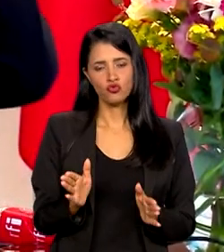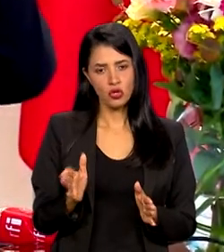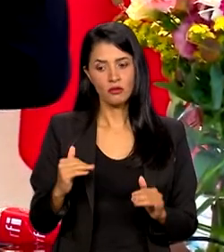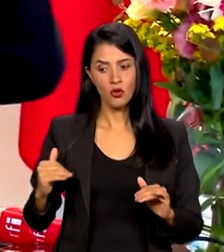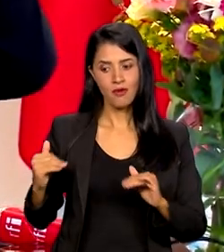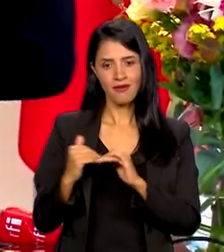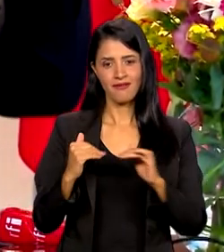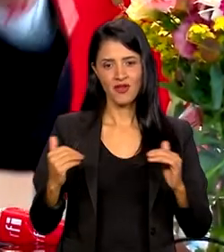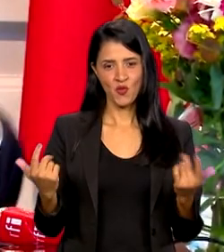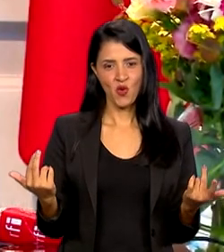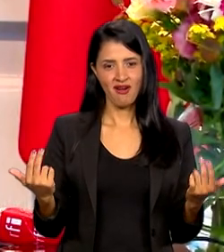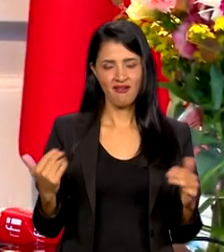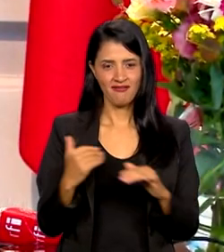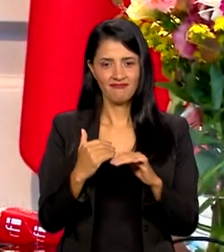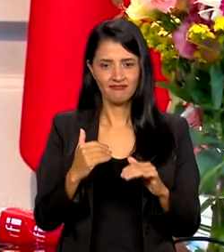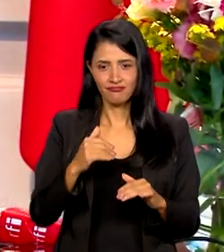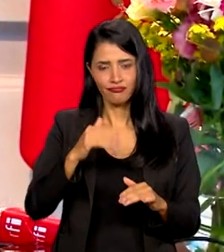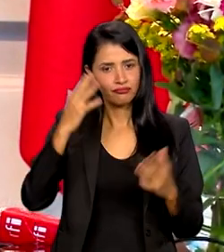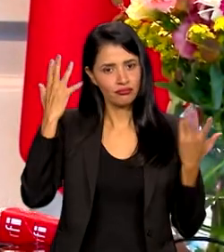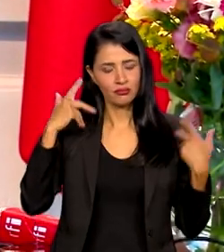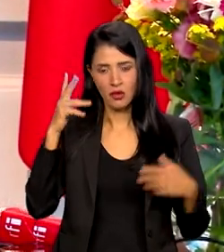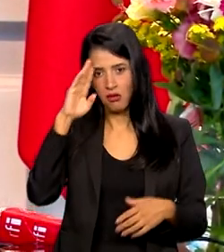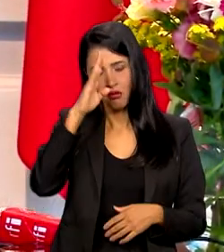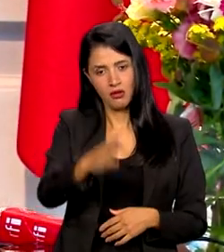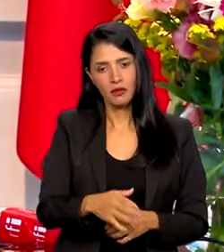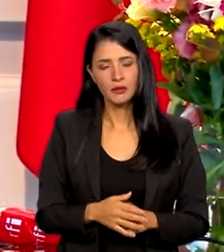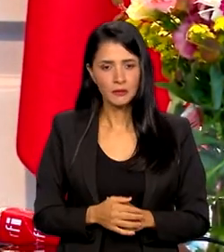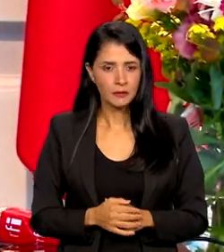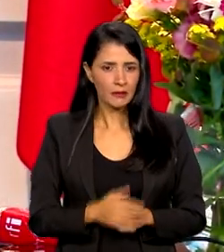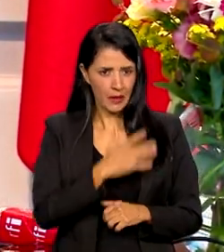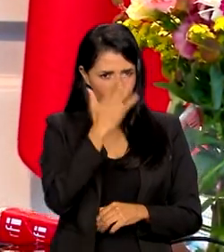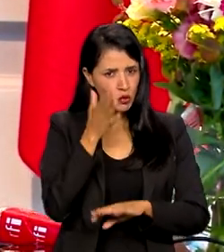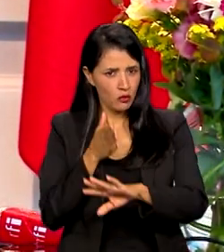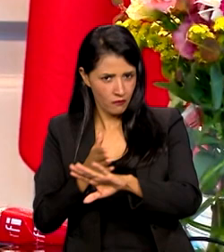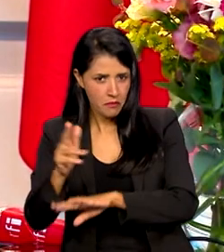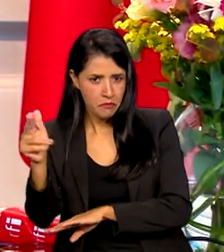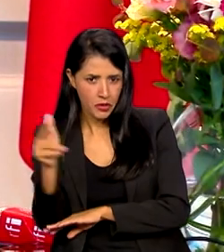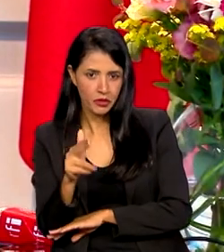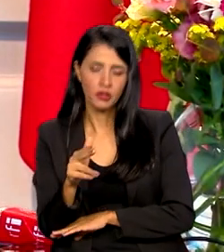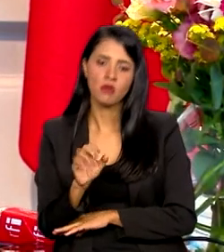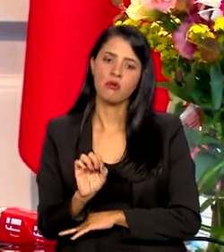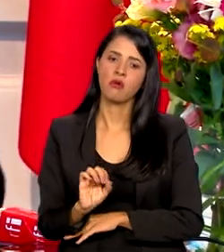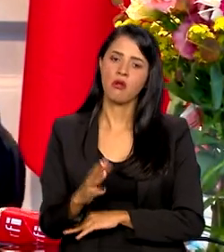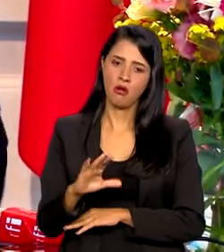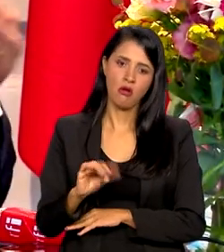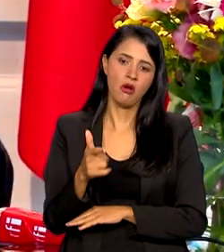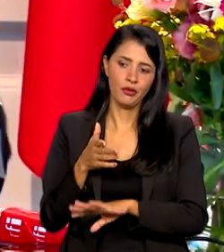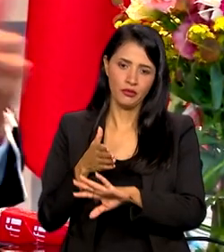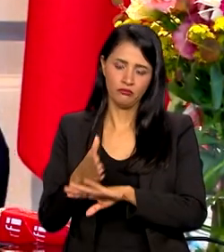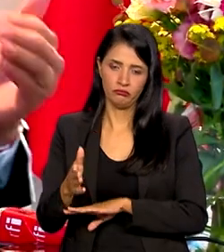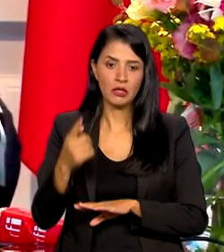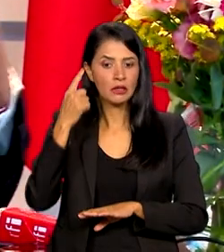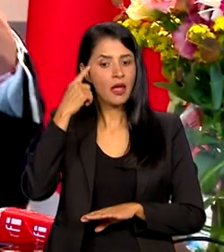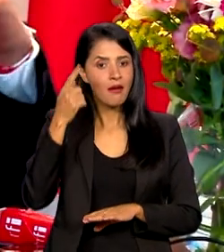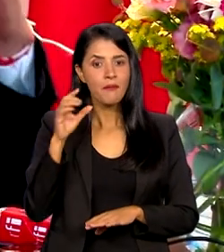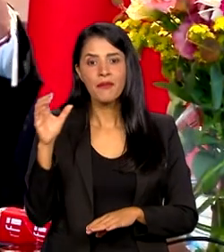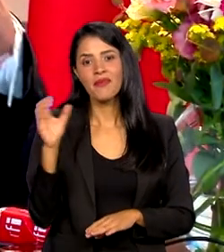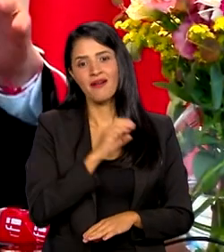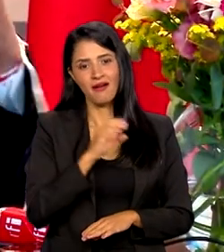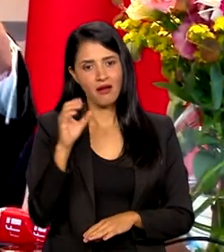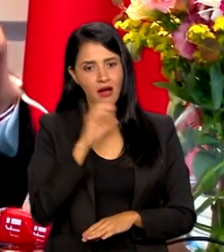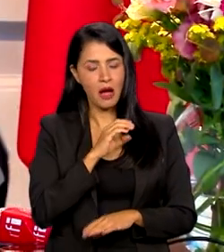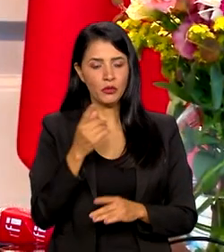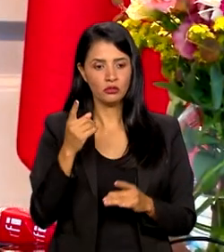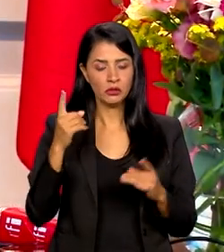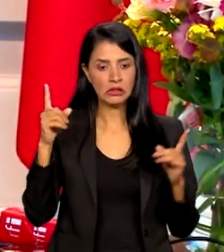equivalência automática... Mas vai ter que ir até a embaixada? Claro, vai ter que entrar. A ideia é que a possa desburocratizar mais,